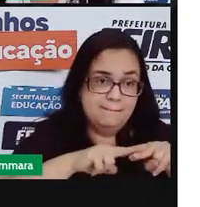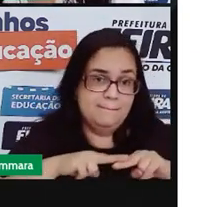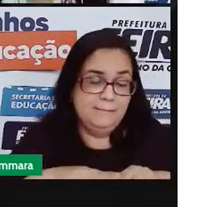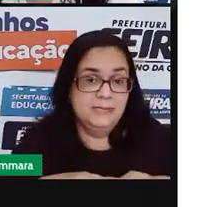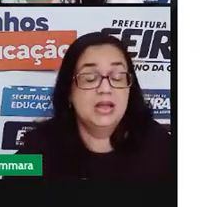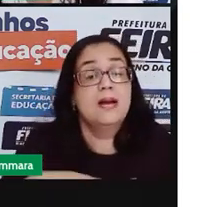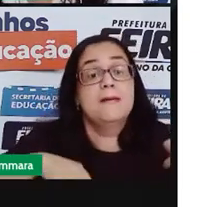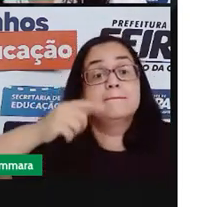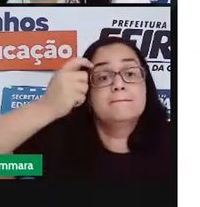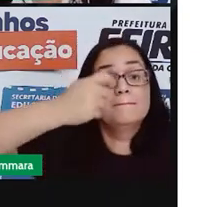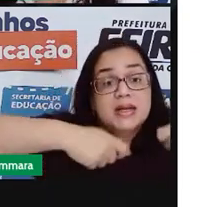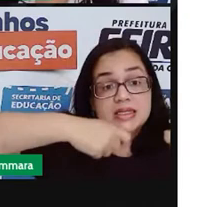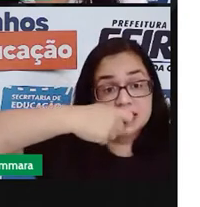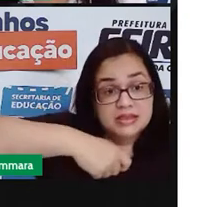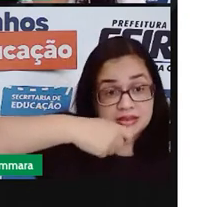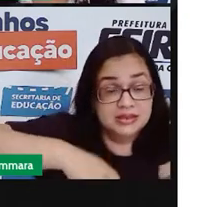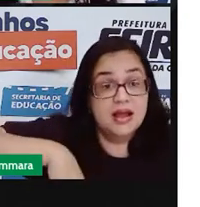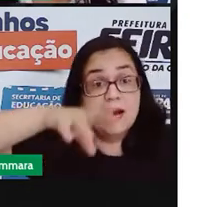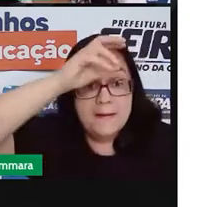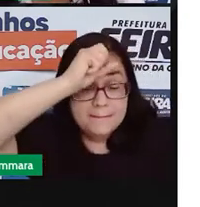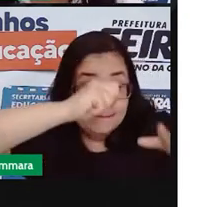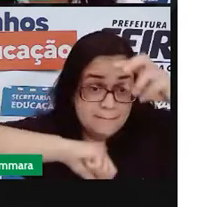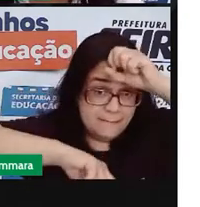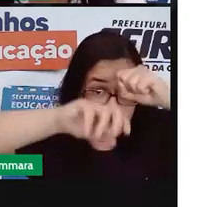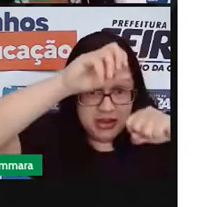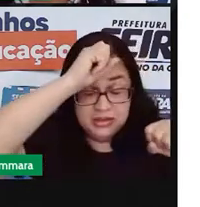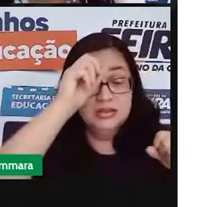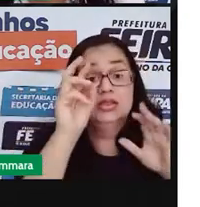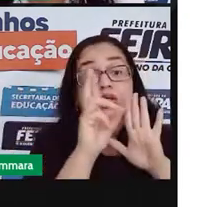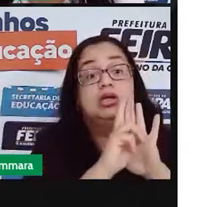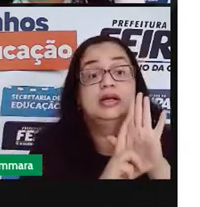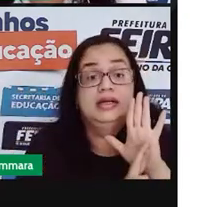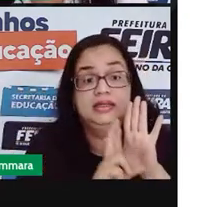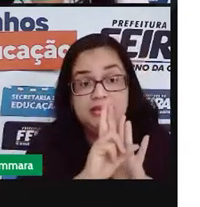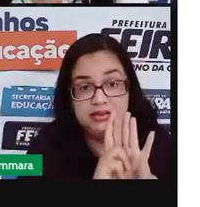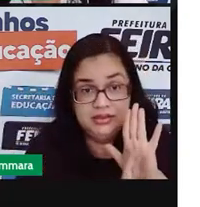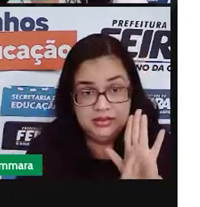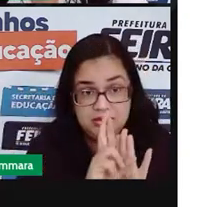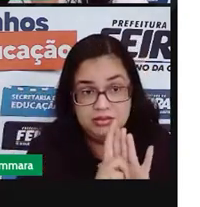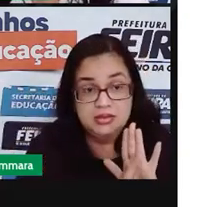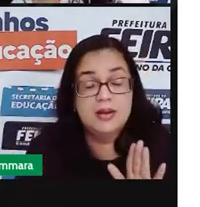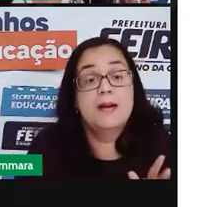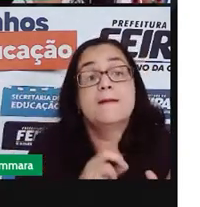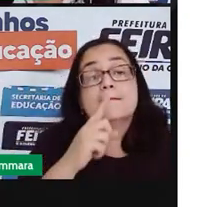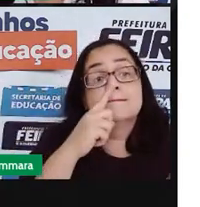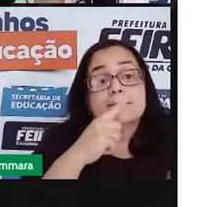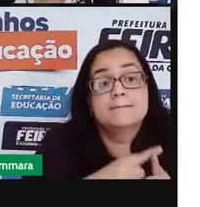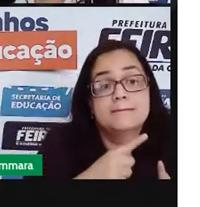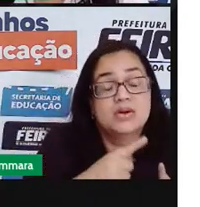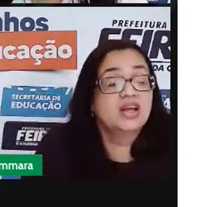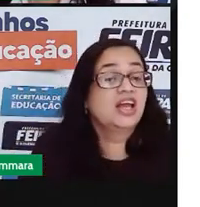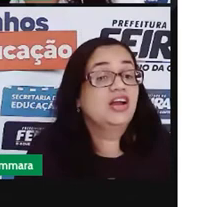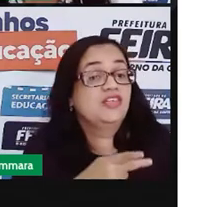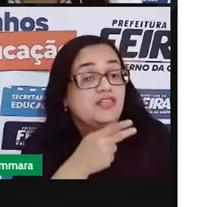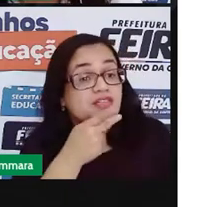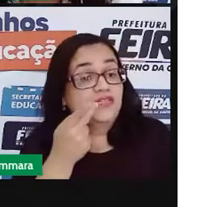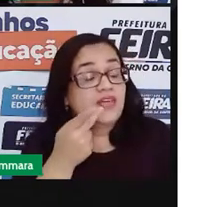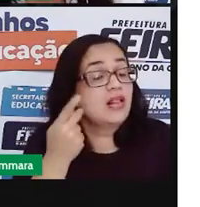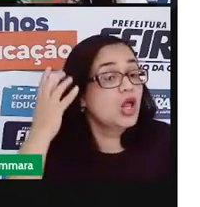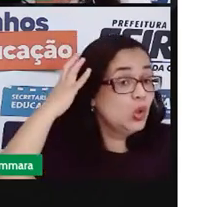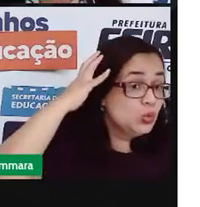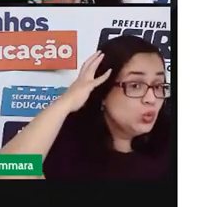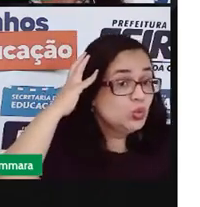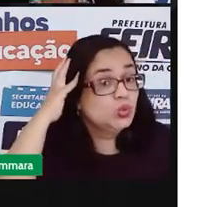a gente precisa aprender as regrinhas. Porque quando a gente fala, o